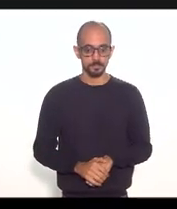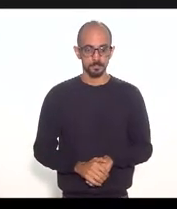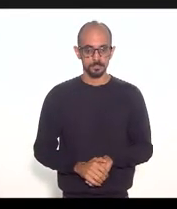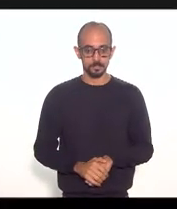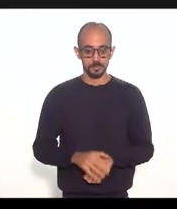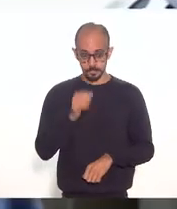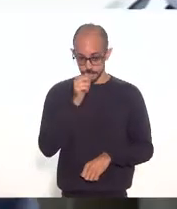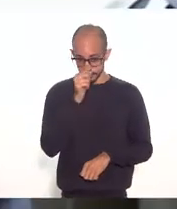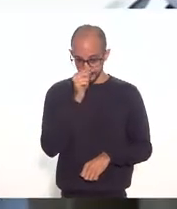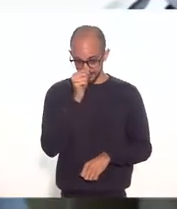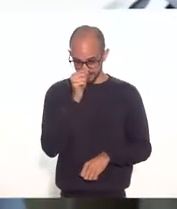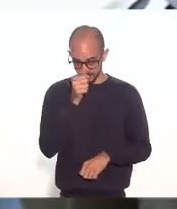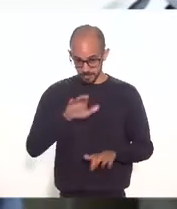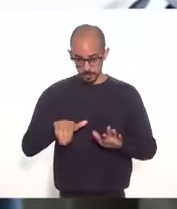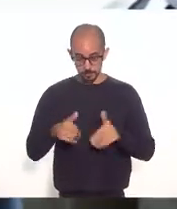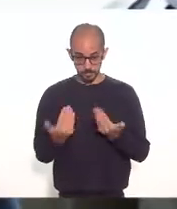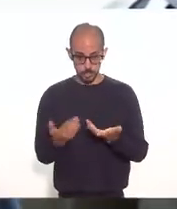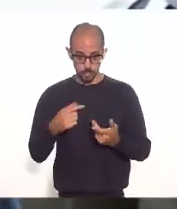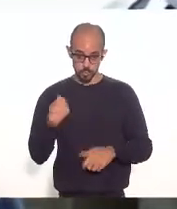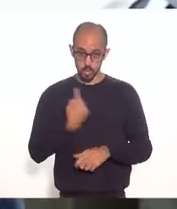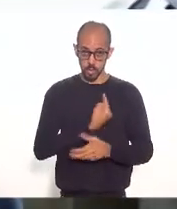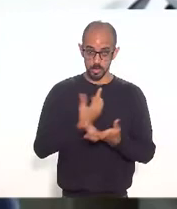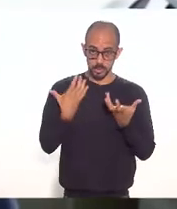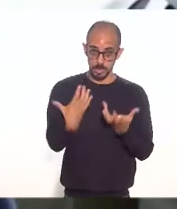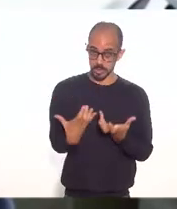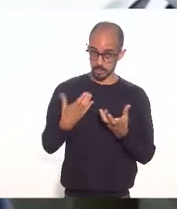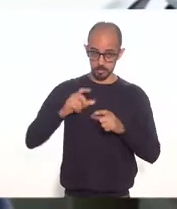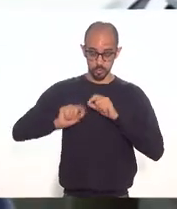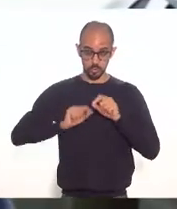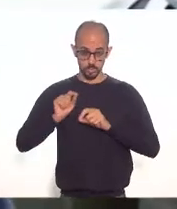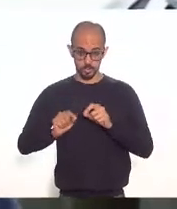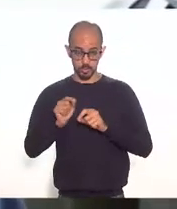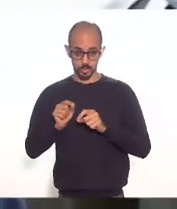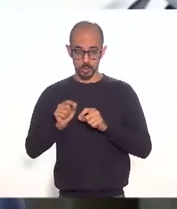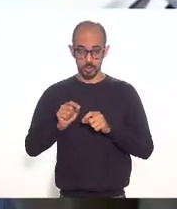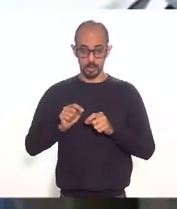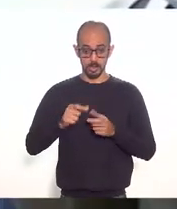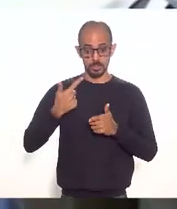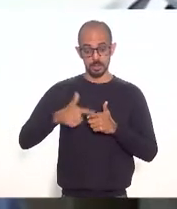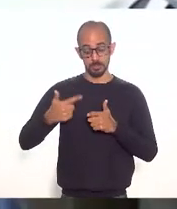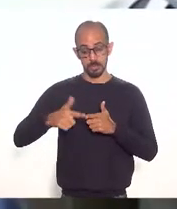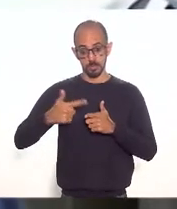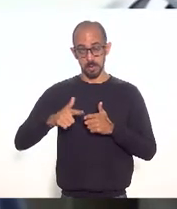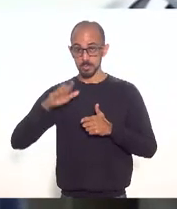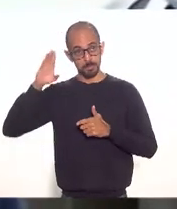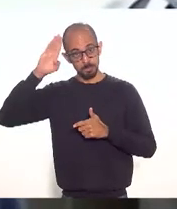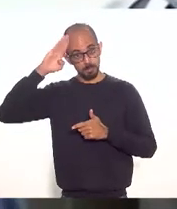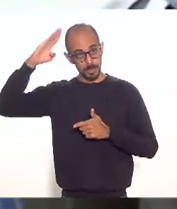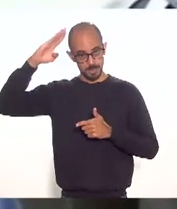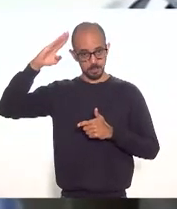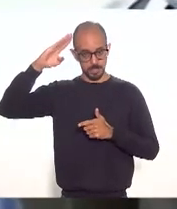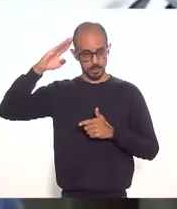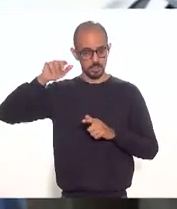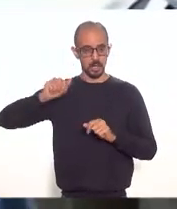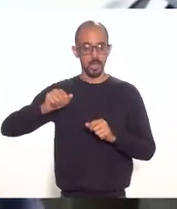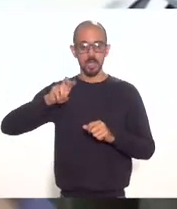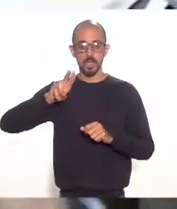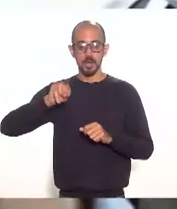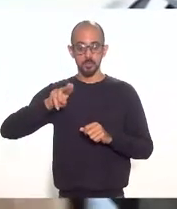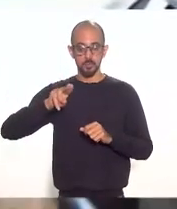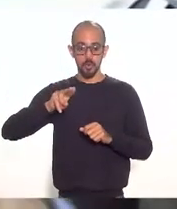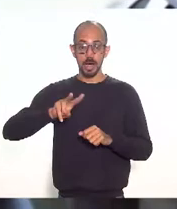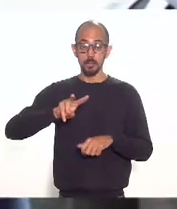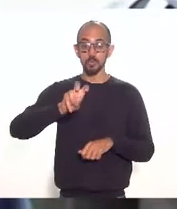Então, nós queríamos que essas fossem as questões centrais. Eu vou abrir a palavra por